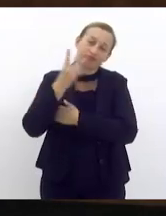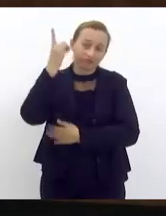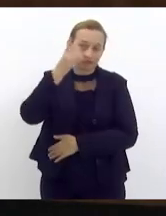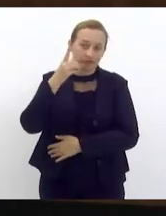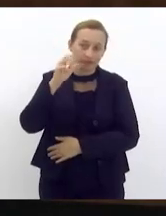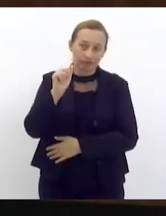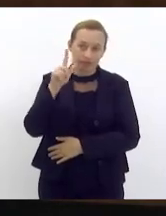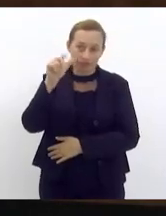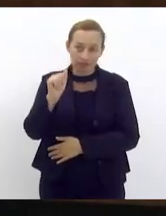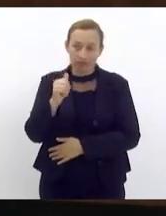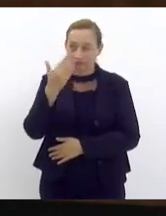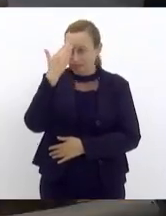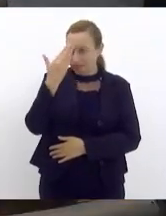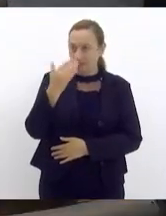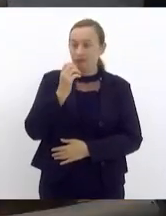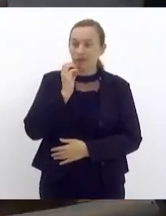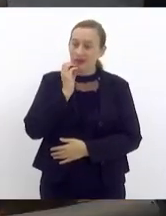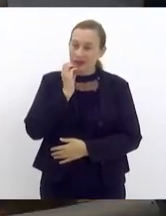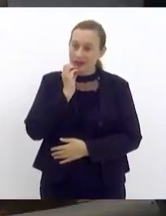Alana Passos obrigada